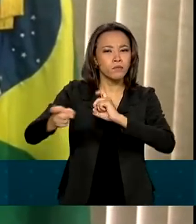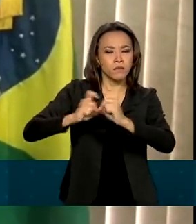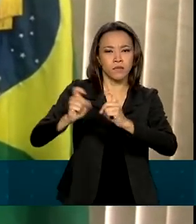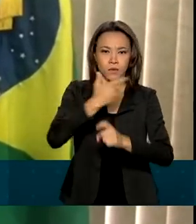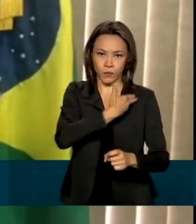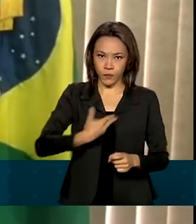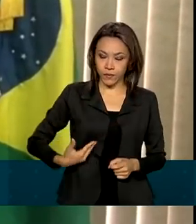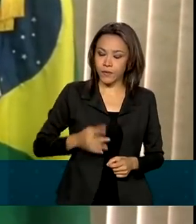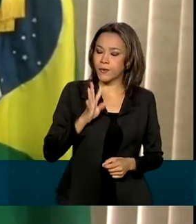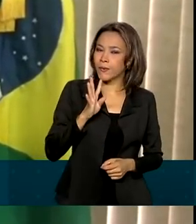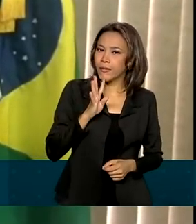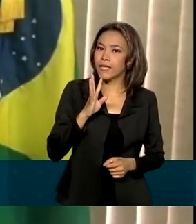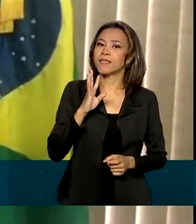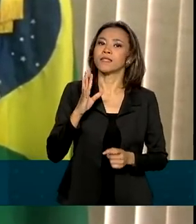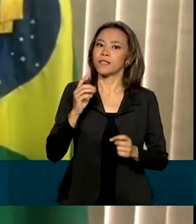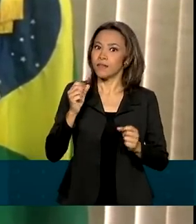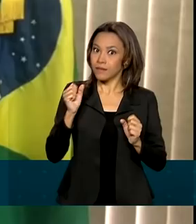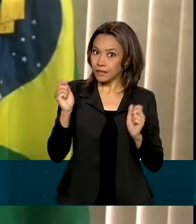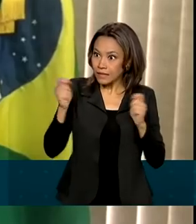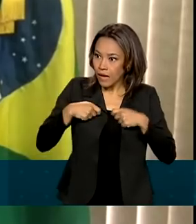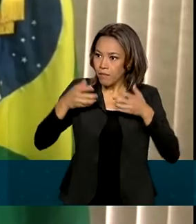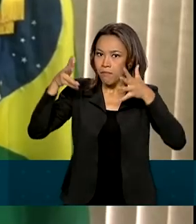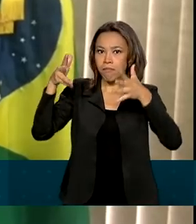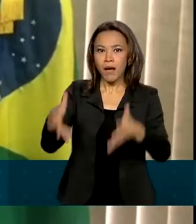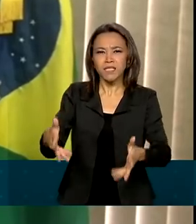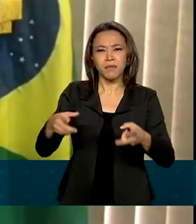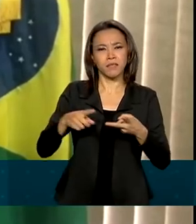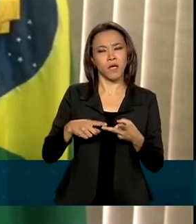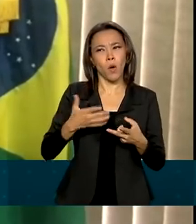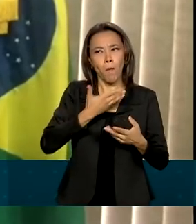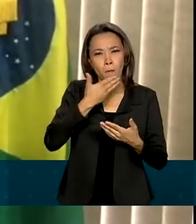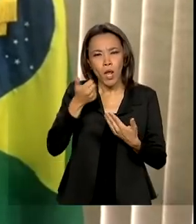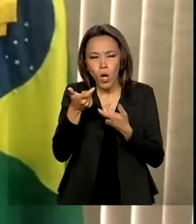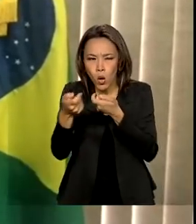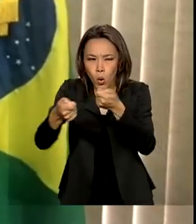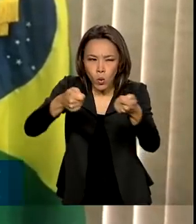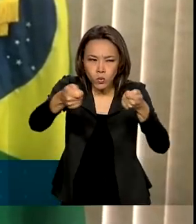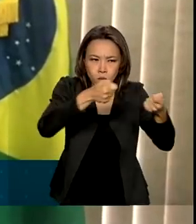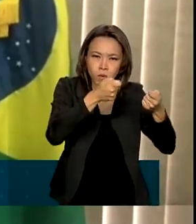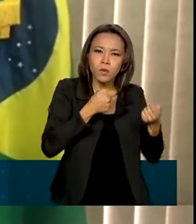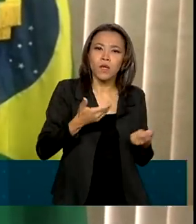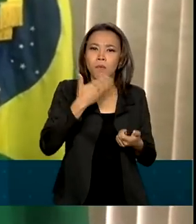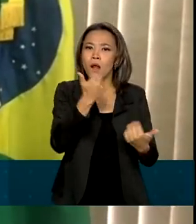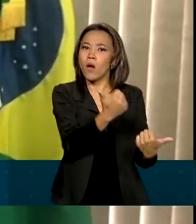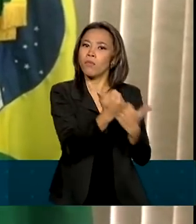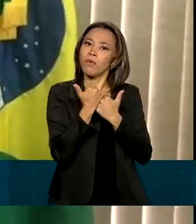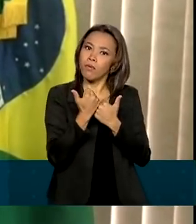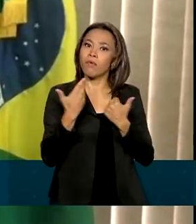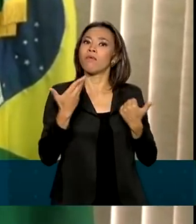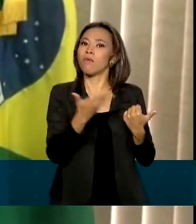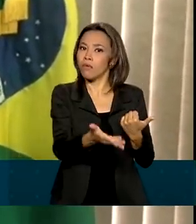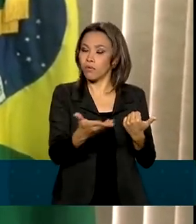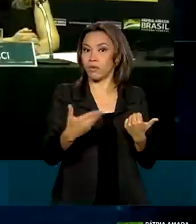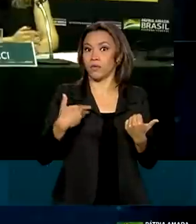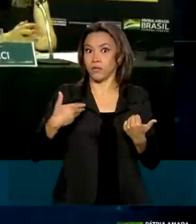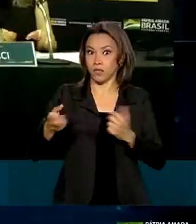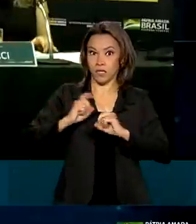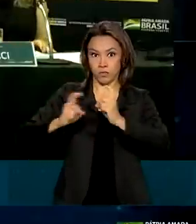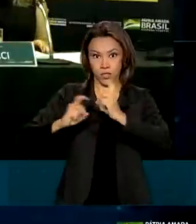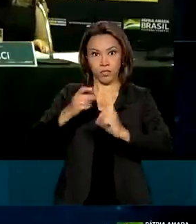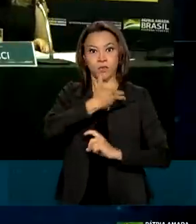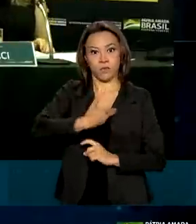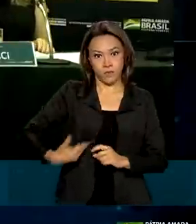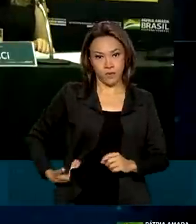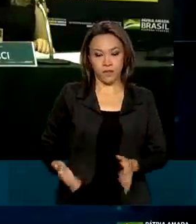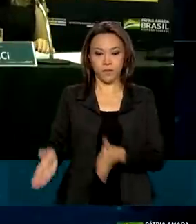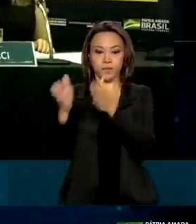consegue ter uma melhor participação, um melhor controle e uma melhor gestão também, aprimorando a gestão pública. Os